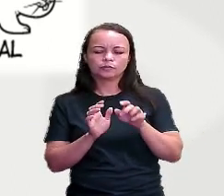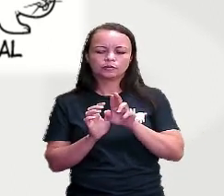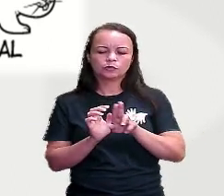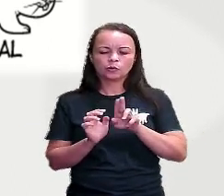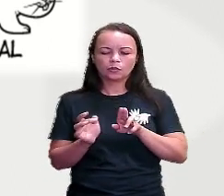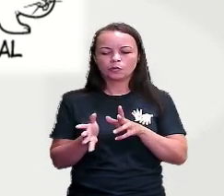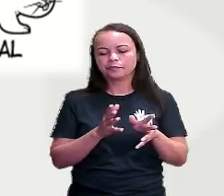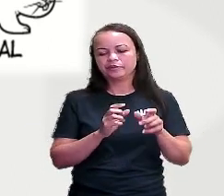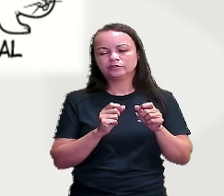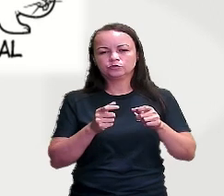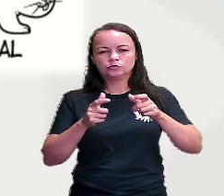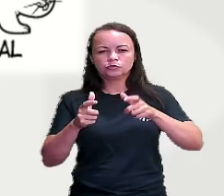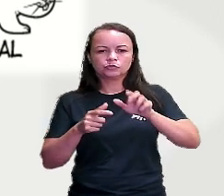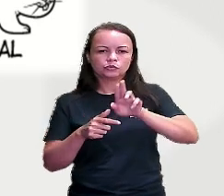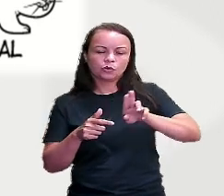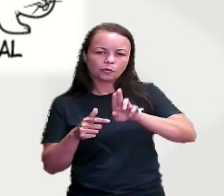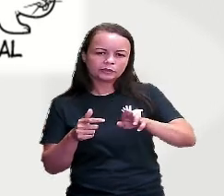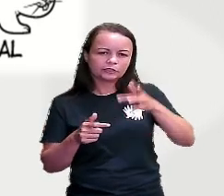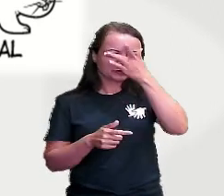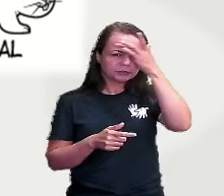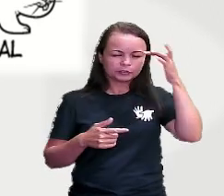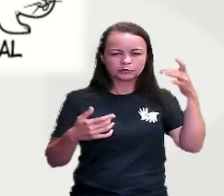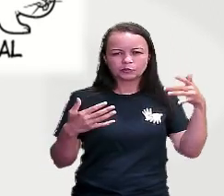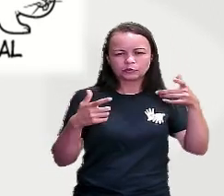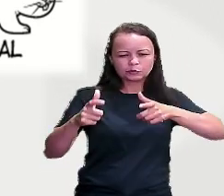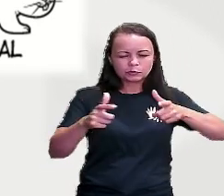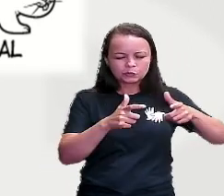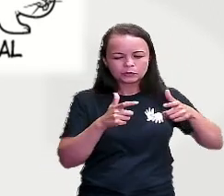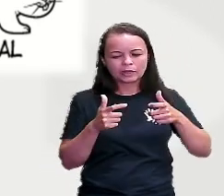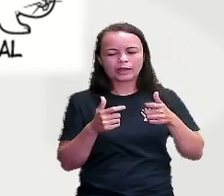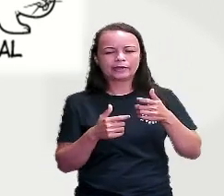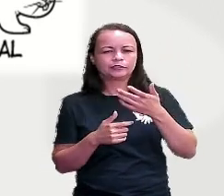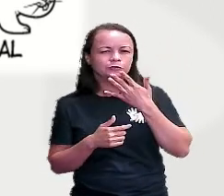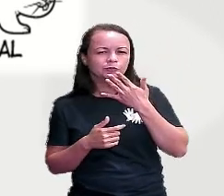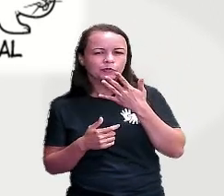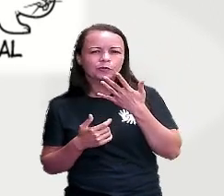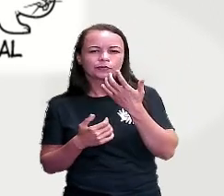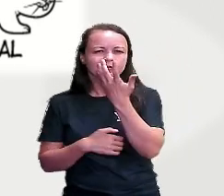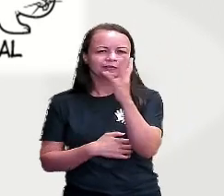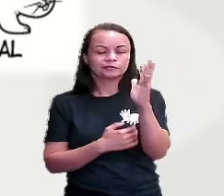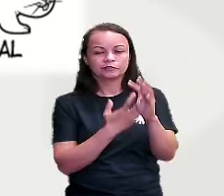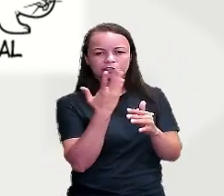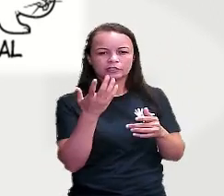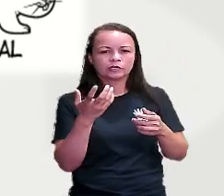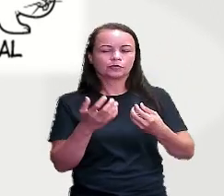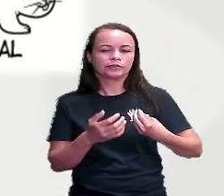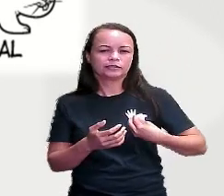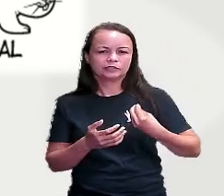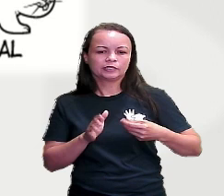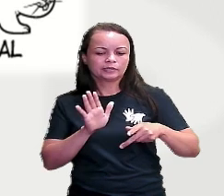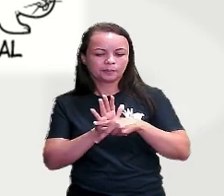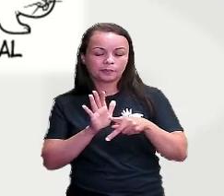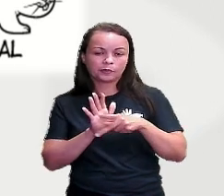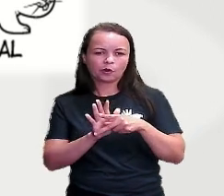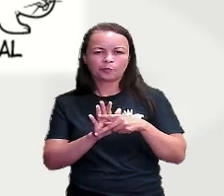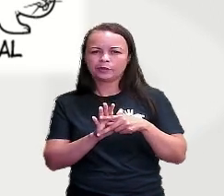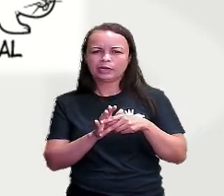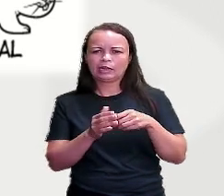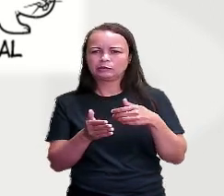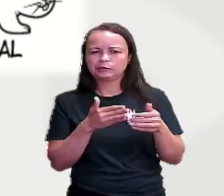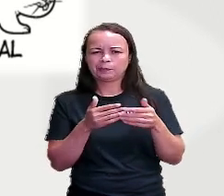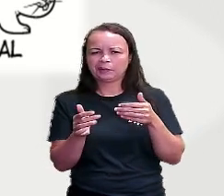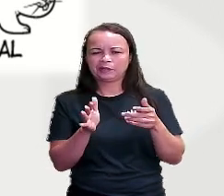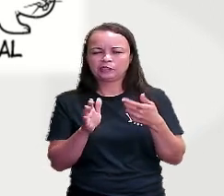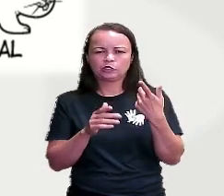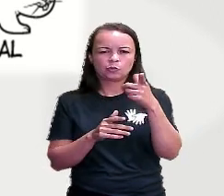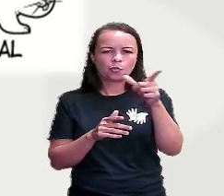pessoas, lugares, animais, vegetais, coisas, com existência própria, independente de outros seres. E o